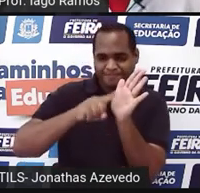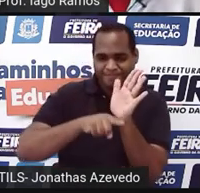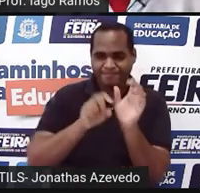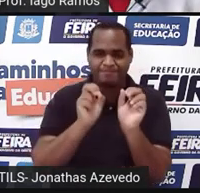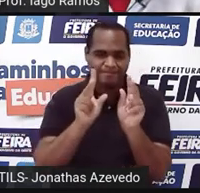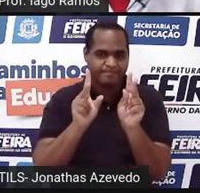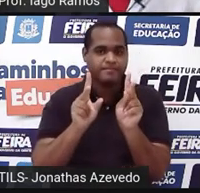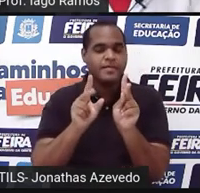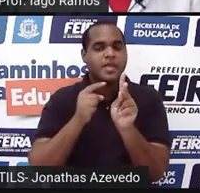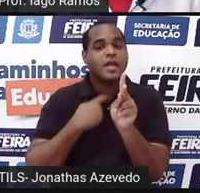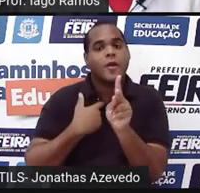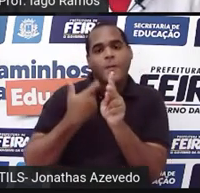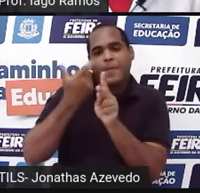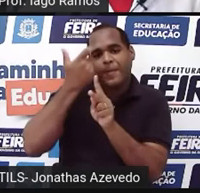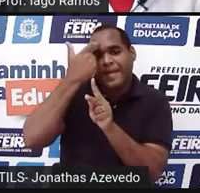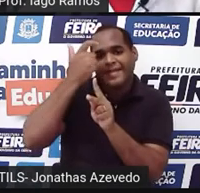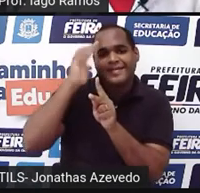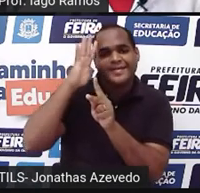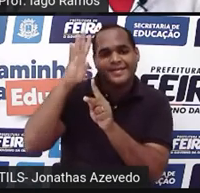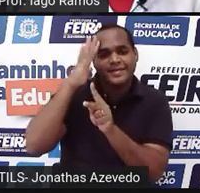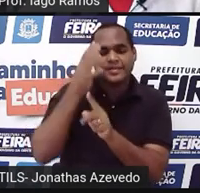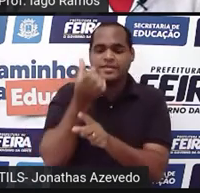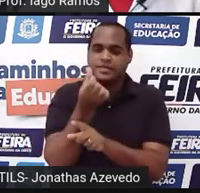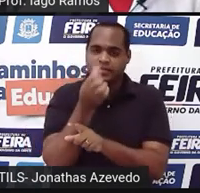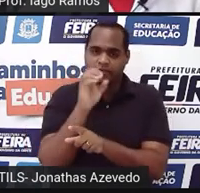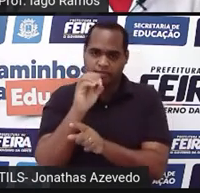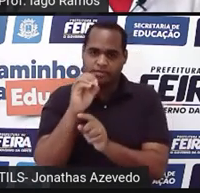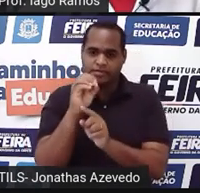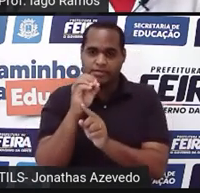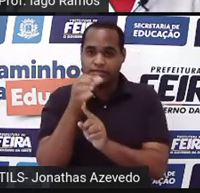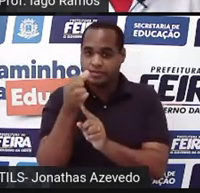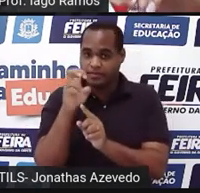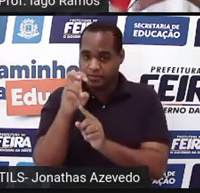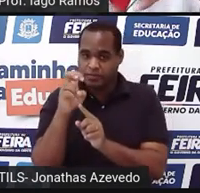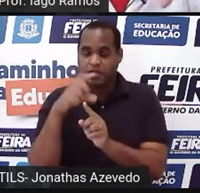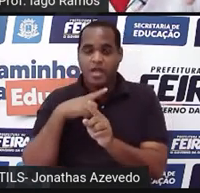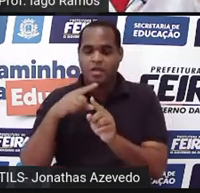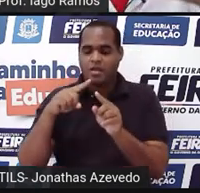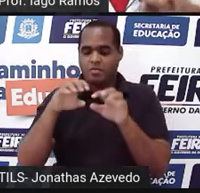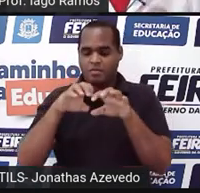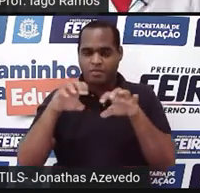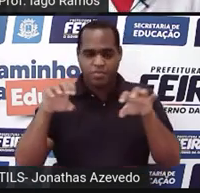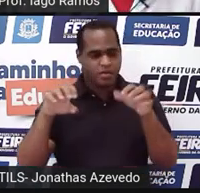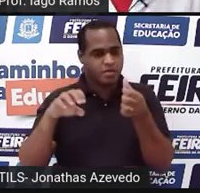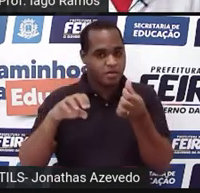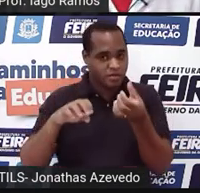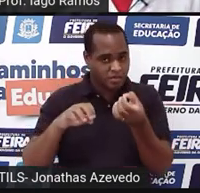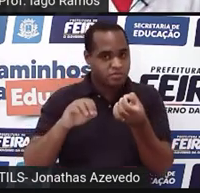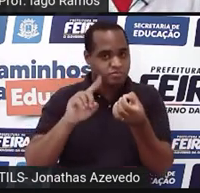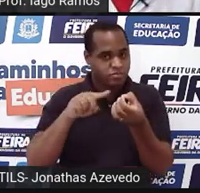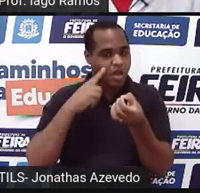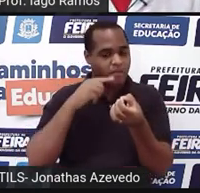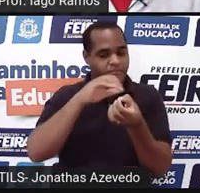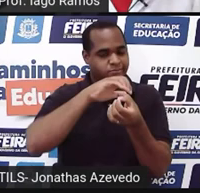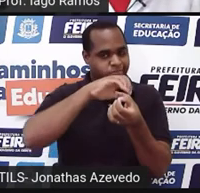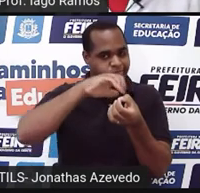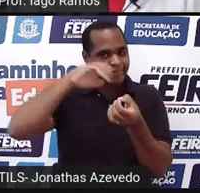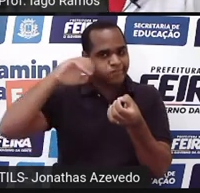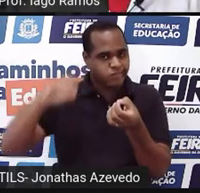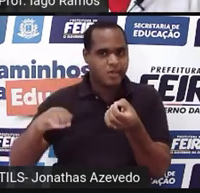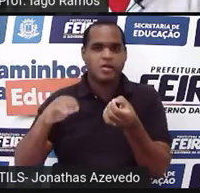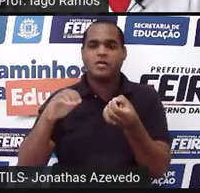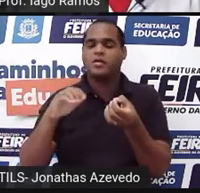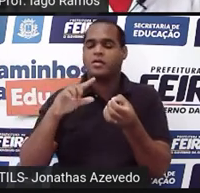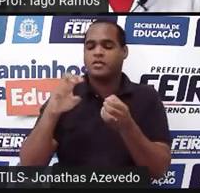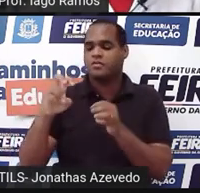Então, na nossa cabeça, a gente pensa assim, 60, 65, a gente separa o 60 do 5, né? A decomposição.